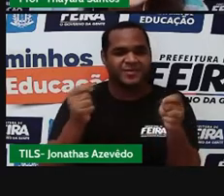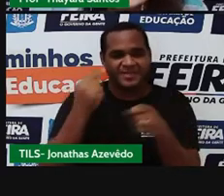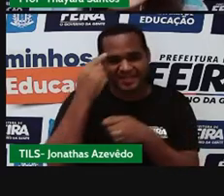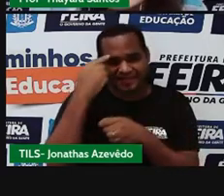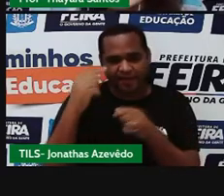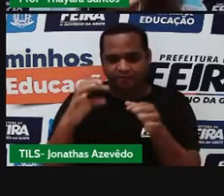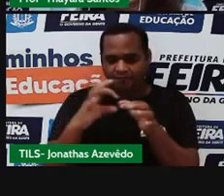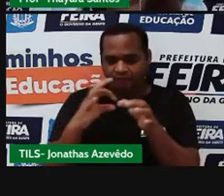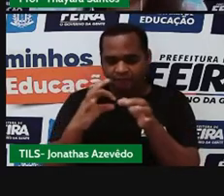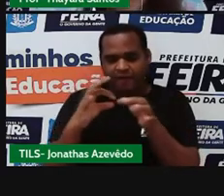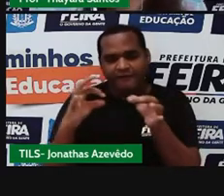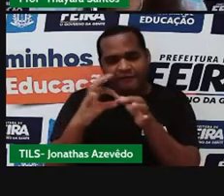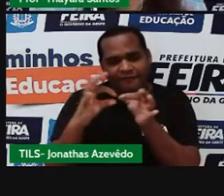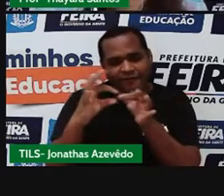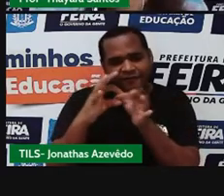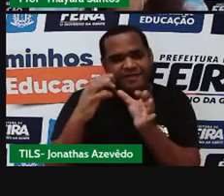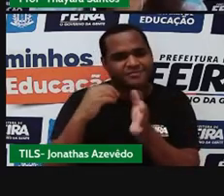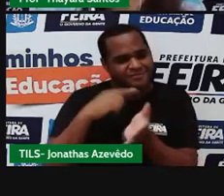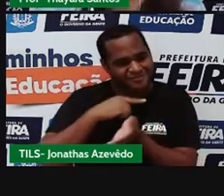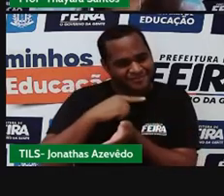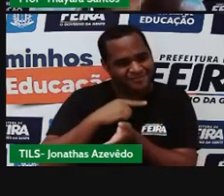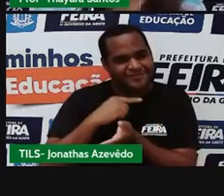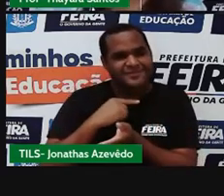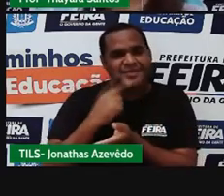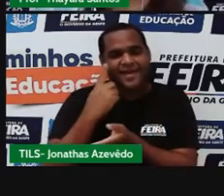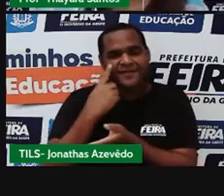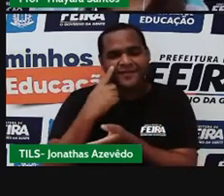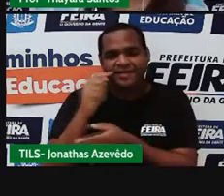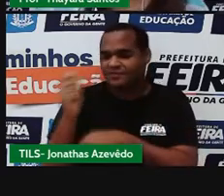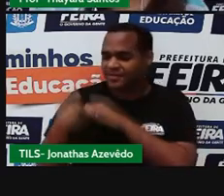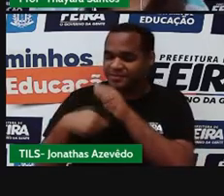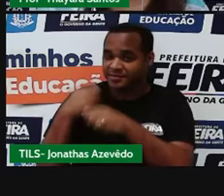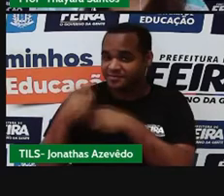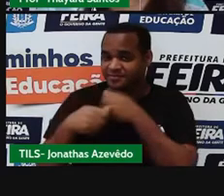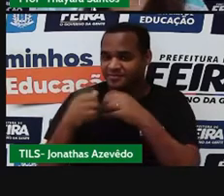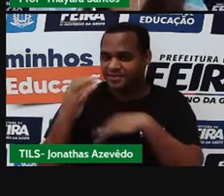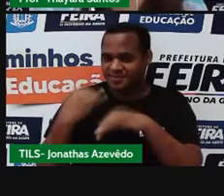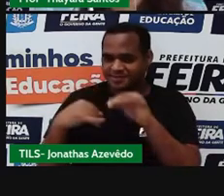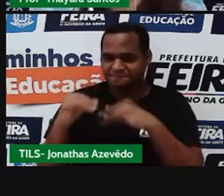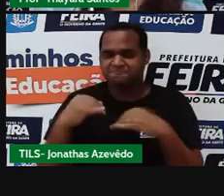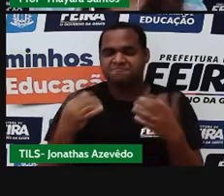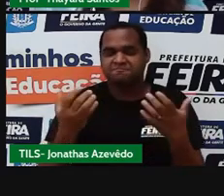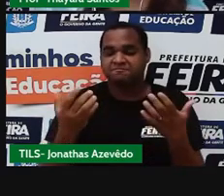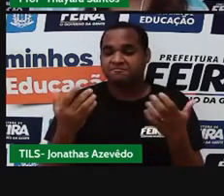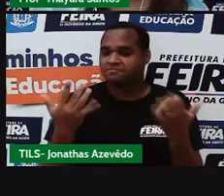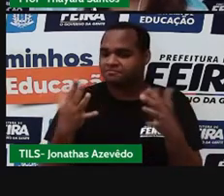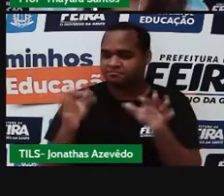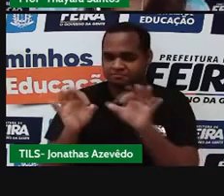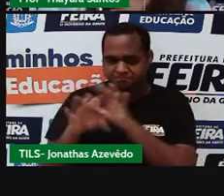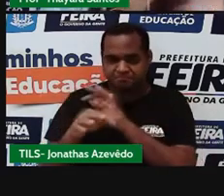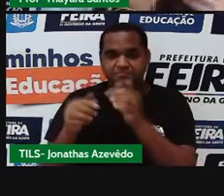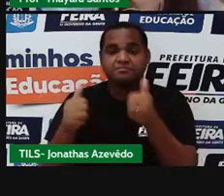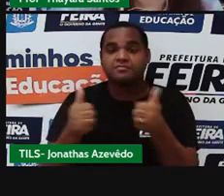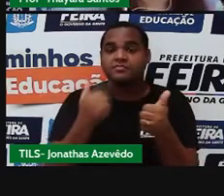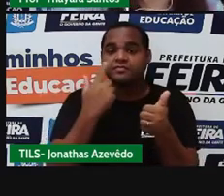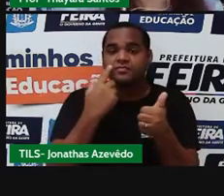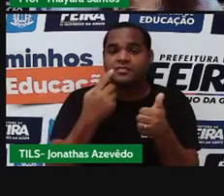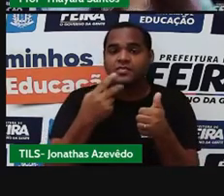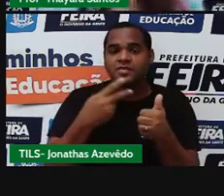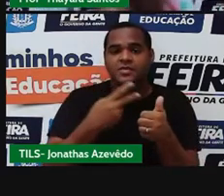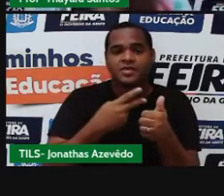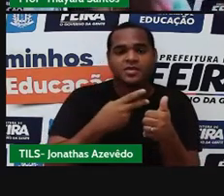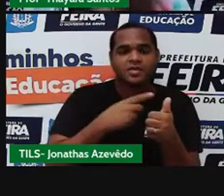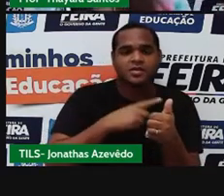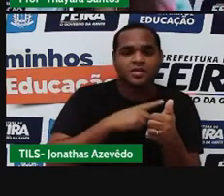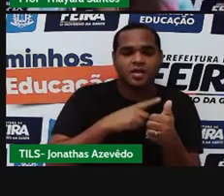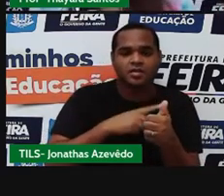linhas que estão ligando os átomos. Então tem aqui uma ligação química. Vou fechar. E o H2 é uma substância simples